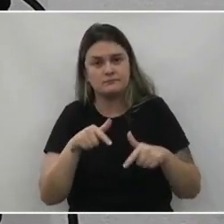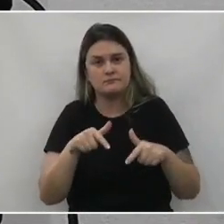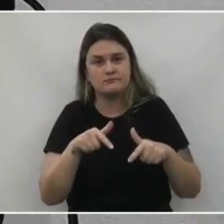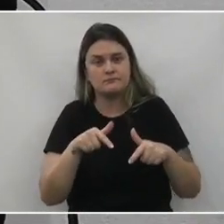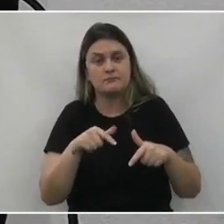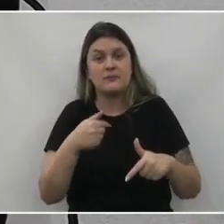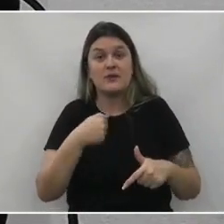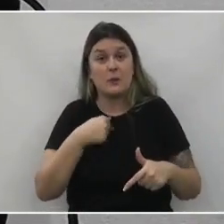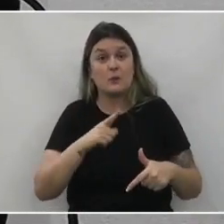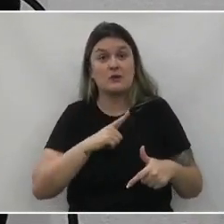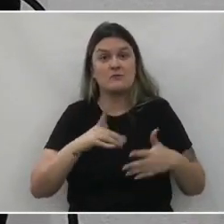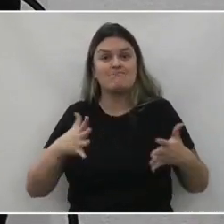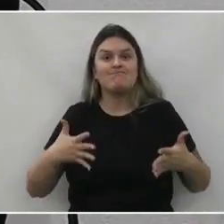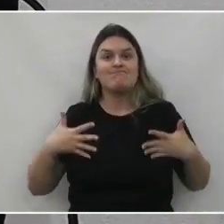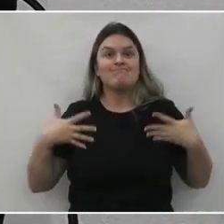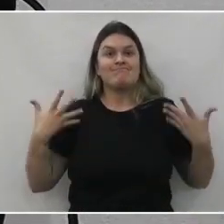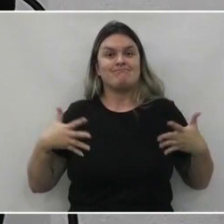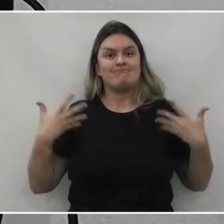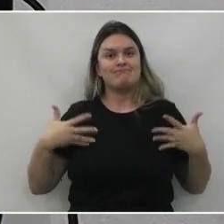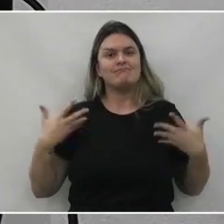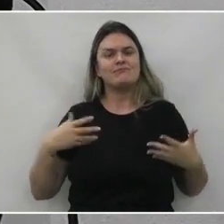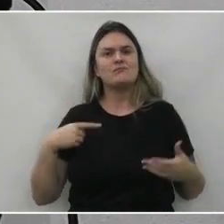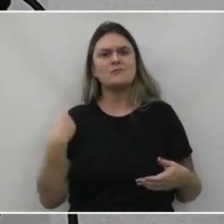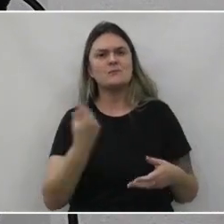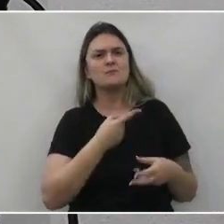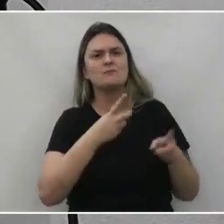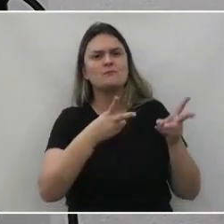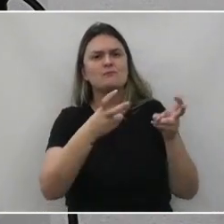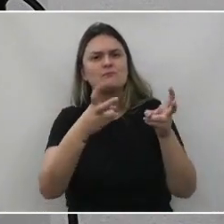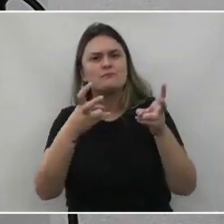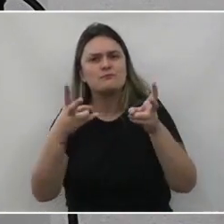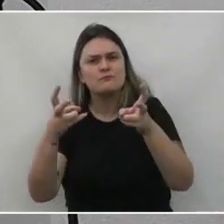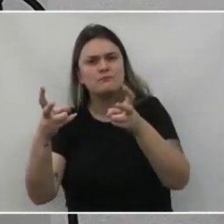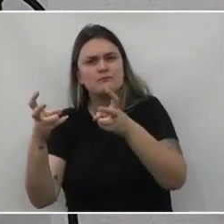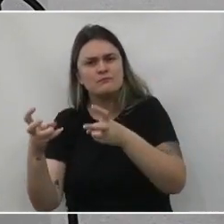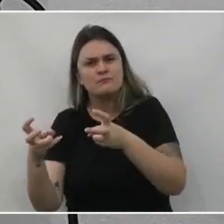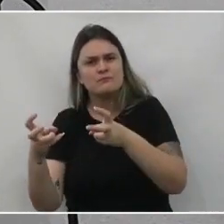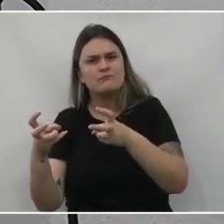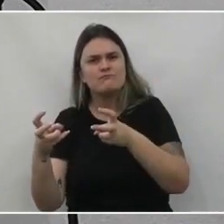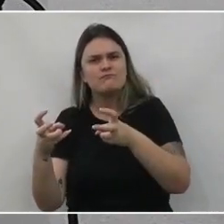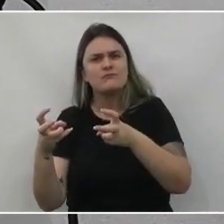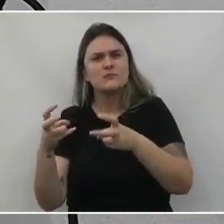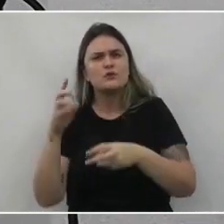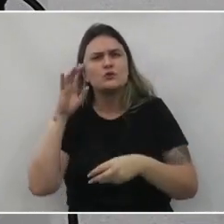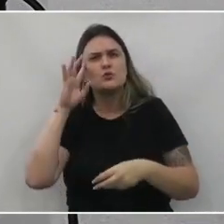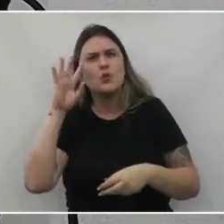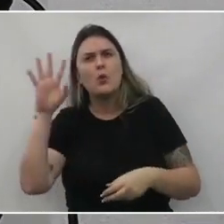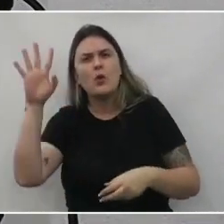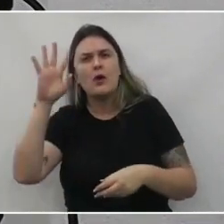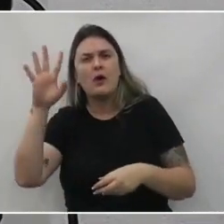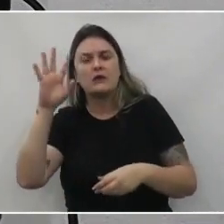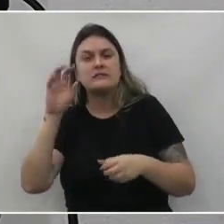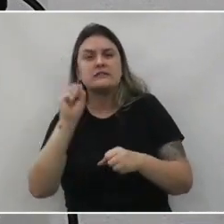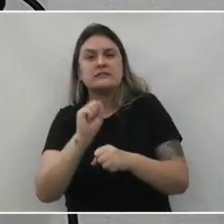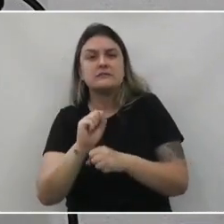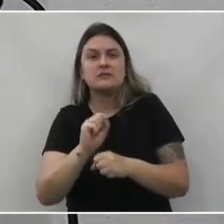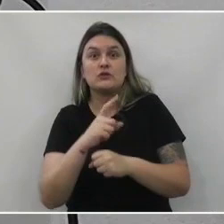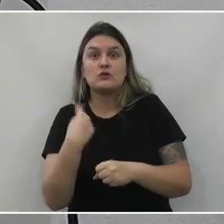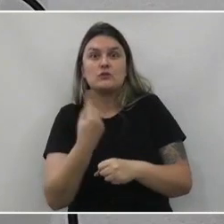É com alegria que nós vemos as obras da tão sonhada e esperada ponte